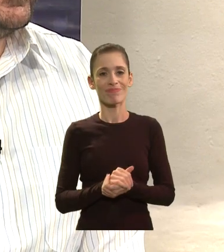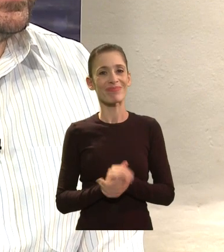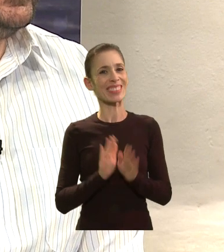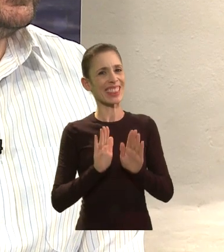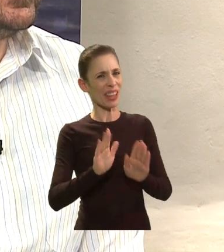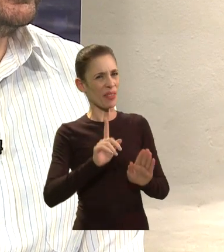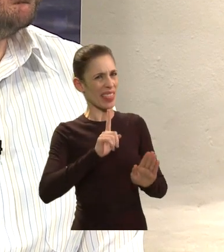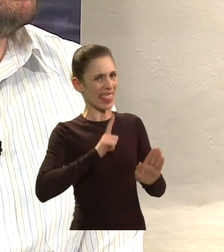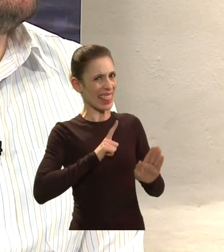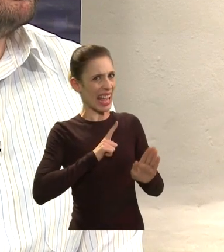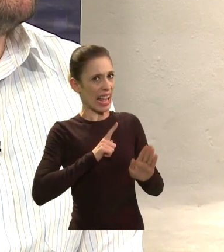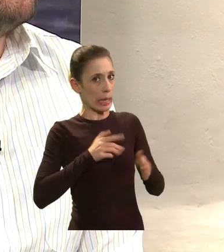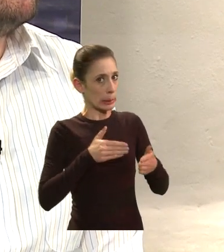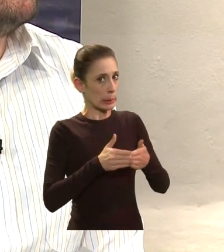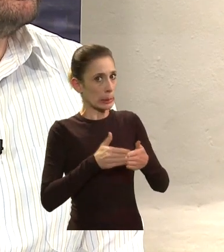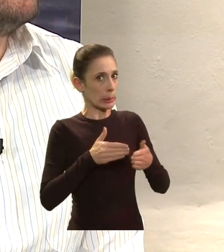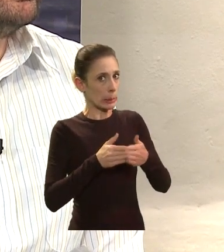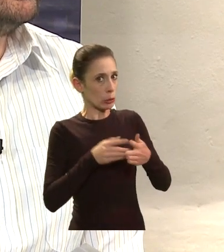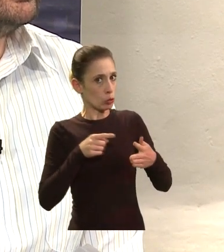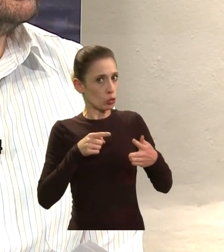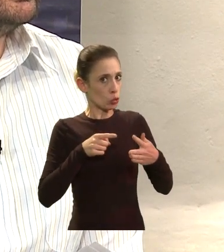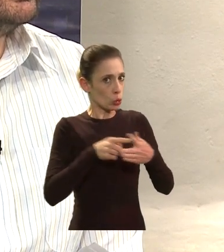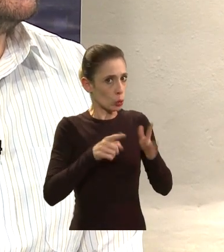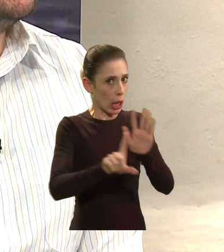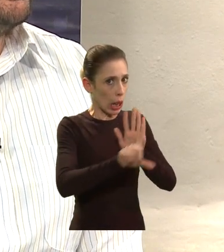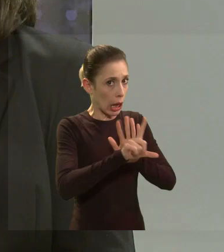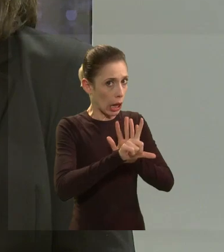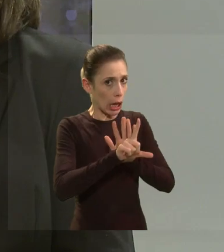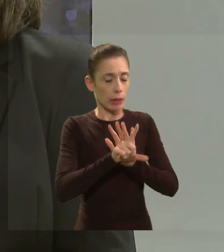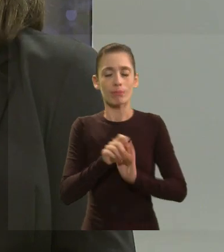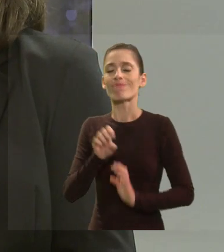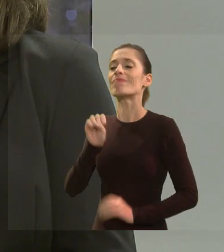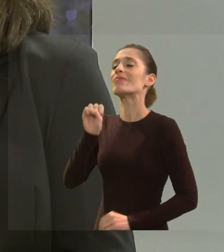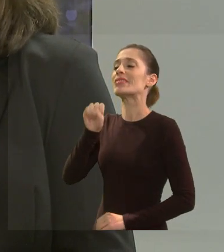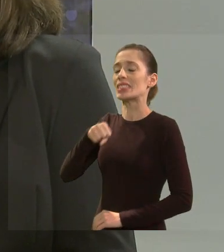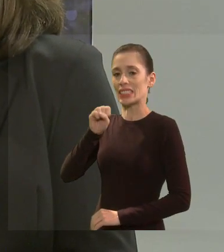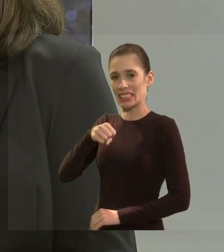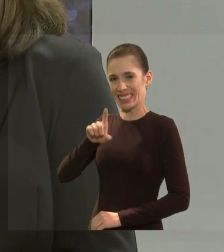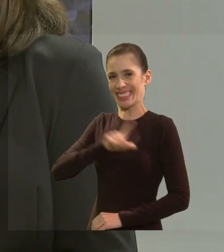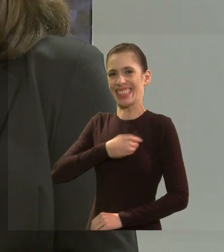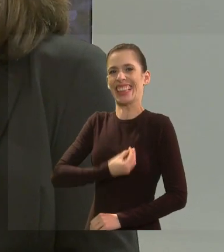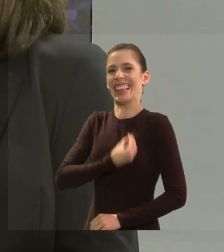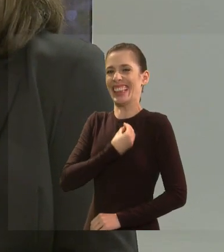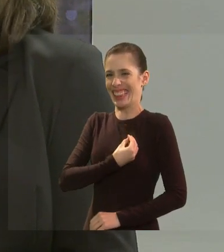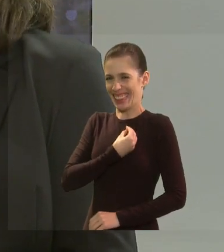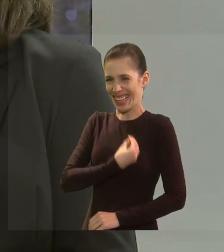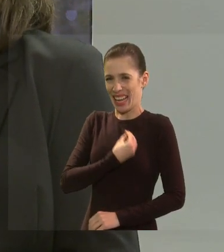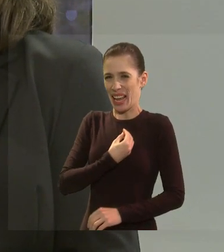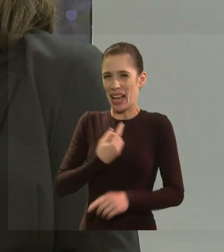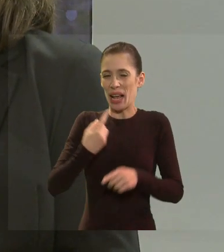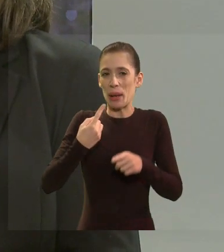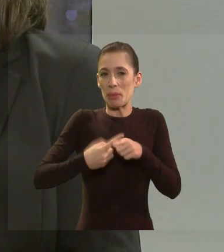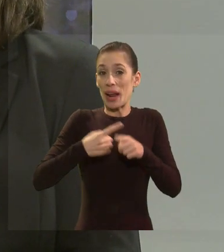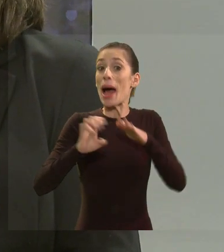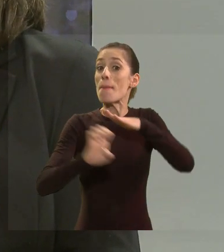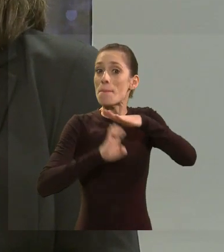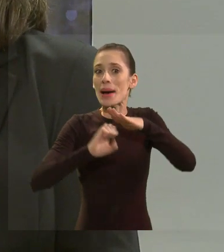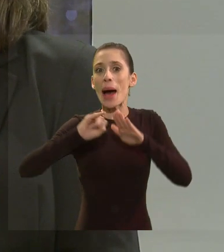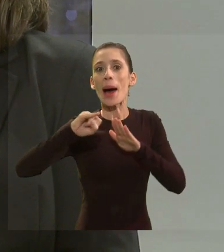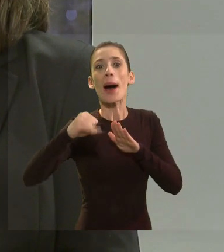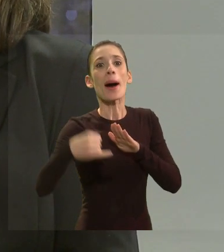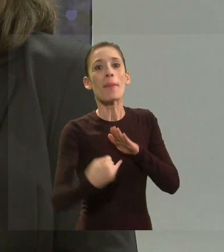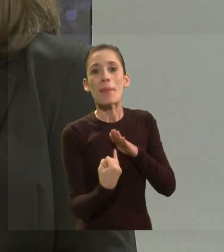nessa lei? Existe, existem brechas, e que acaba, infelizmente, acabam aproveitando em função de que, né,